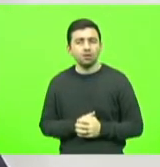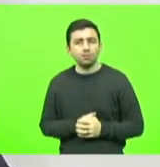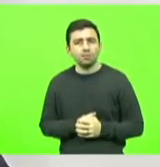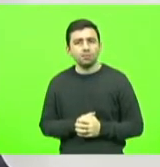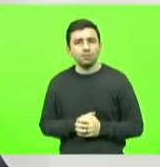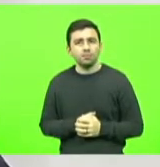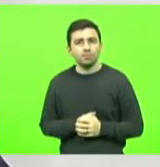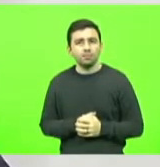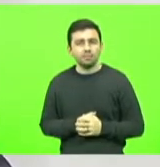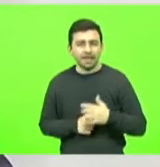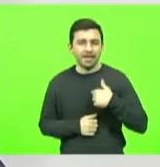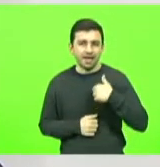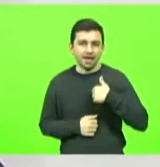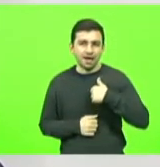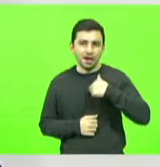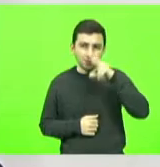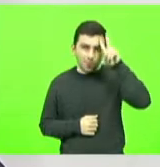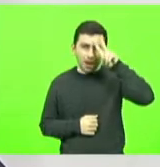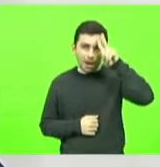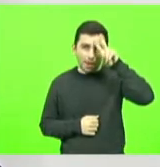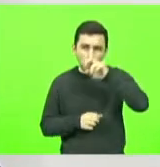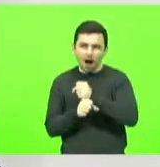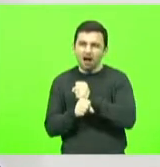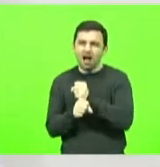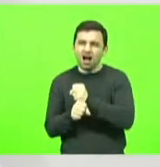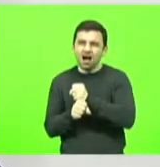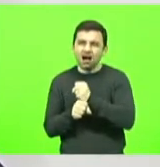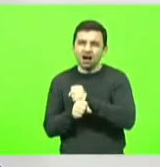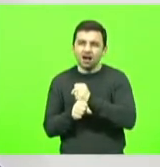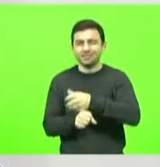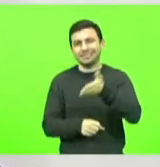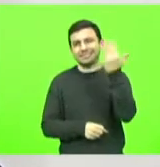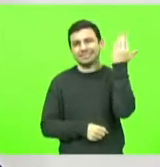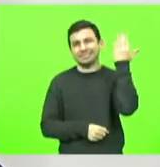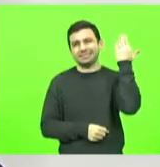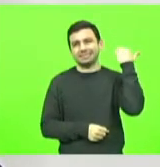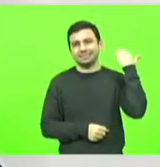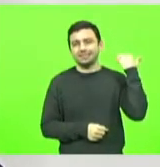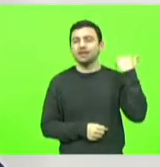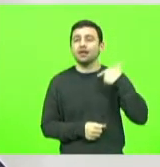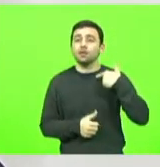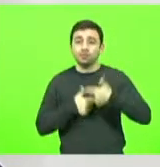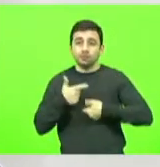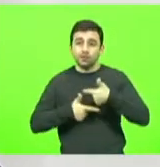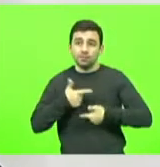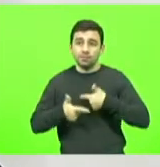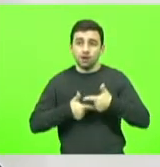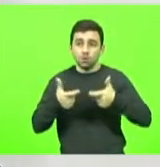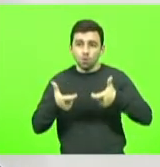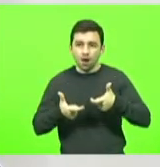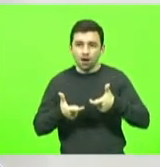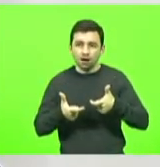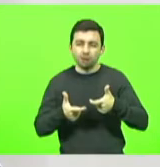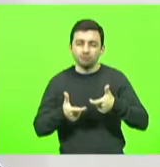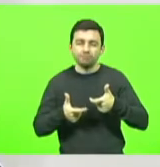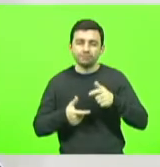Lembro-me que muitos anos atrás, quando eu trabalhava numa empresa lá em São Bento do Sul,